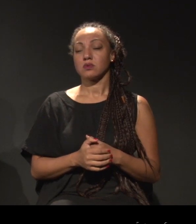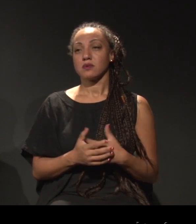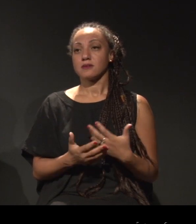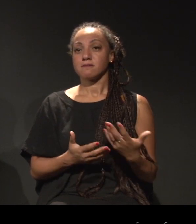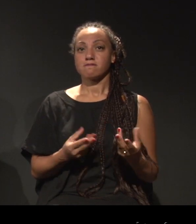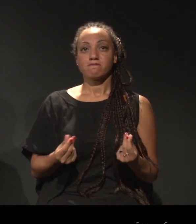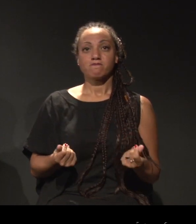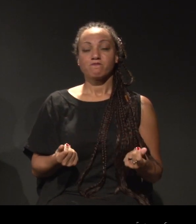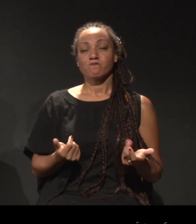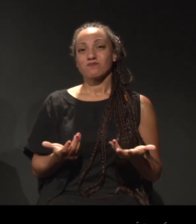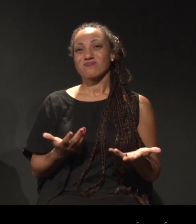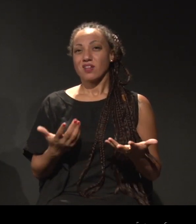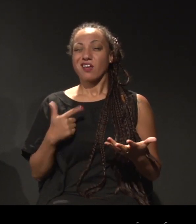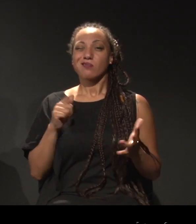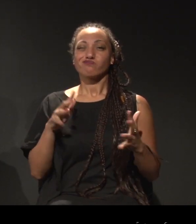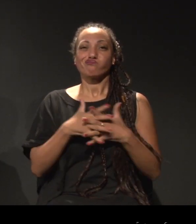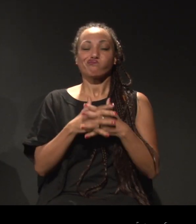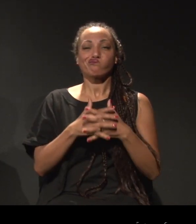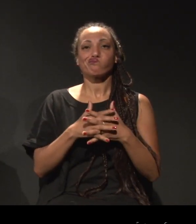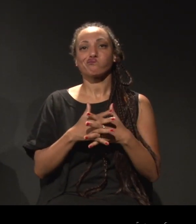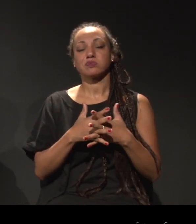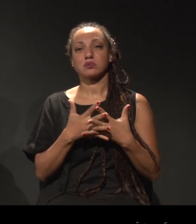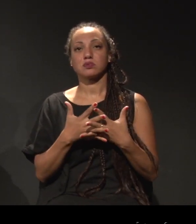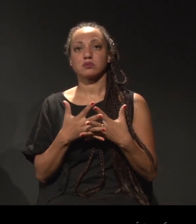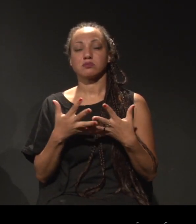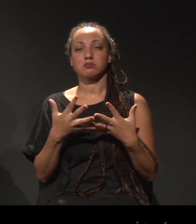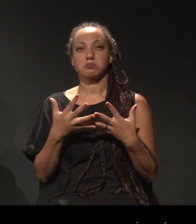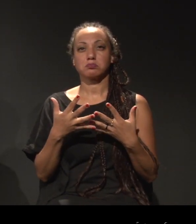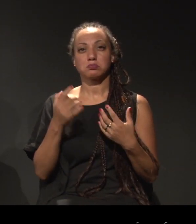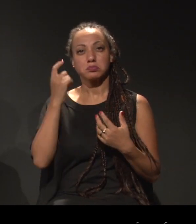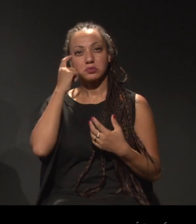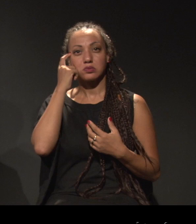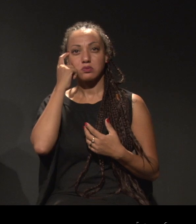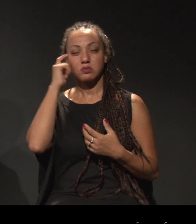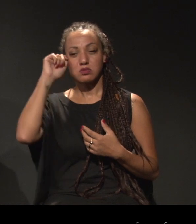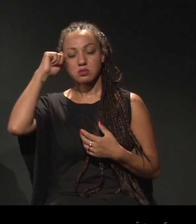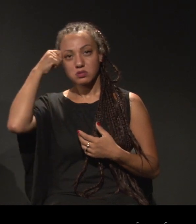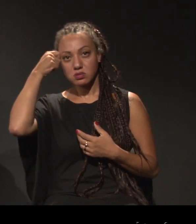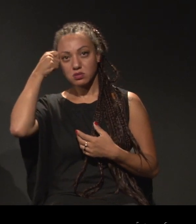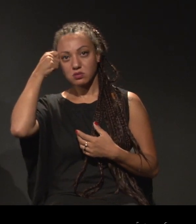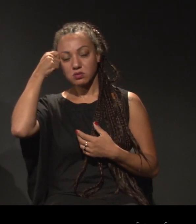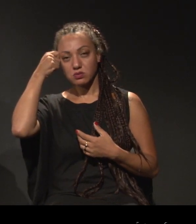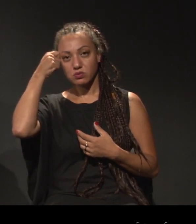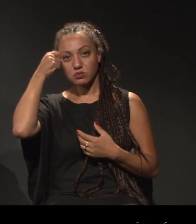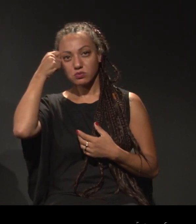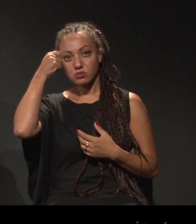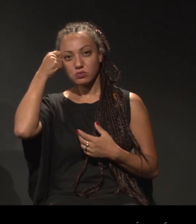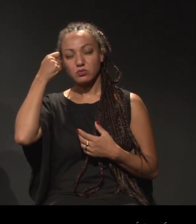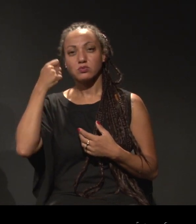é complexo essa associação de negros para